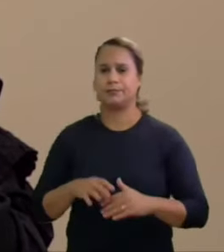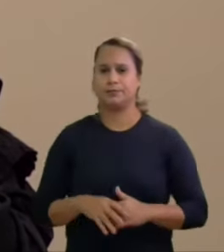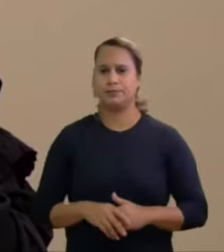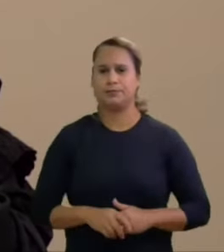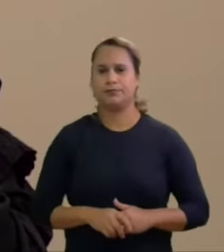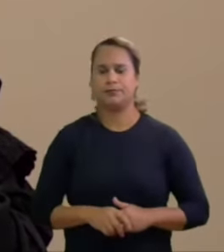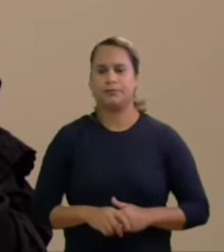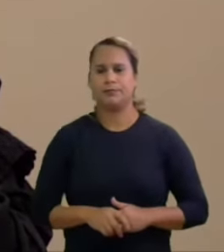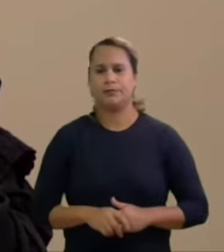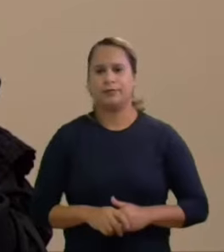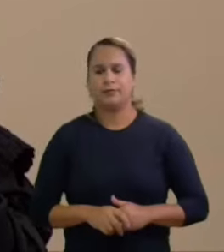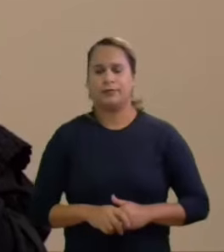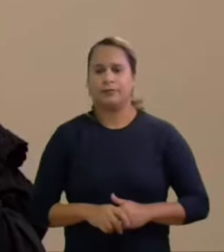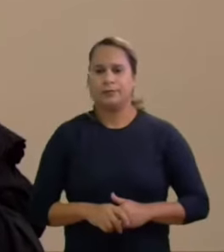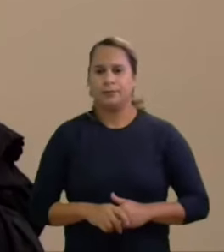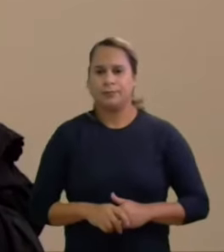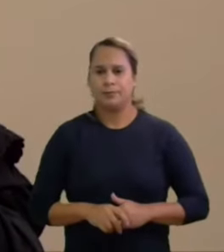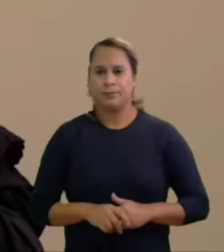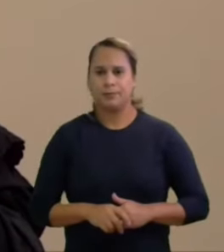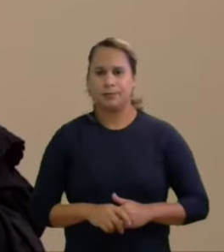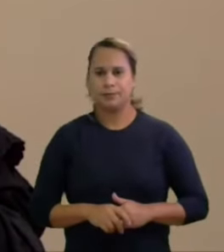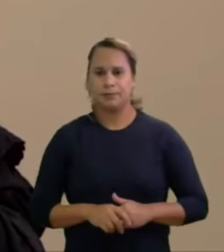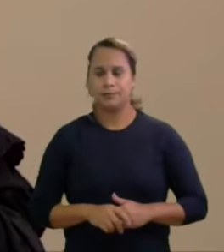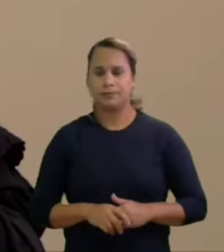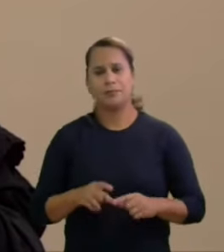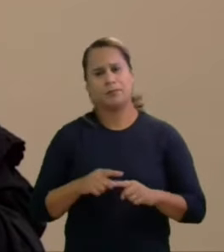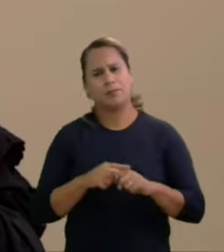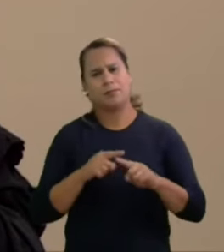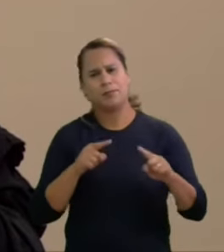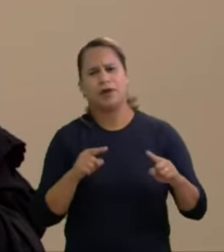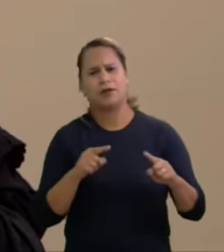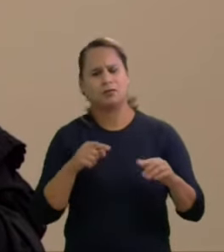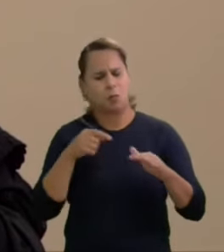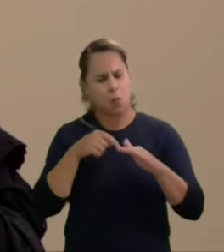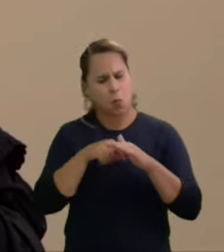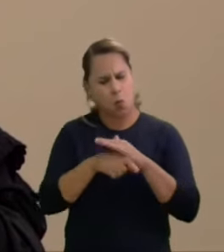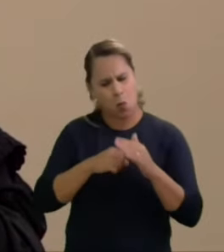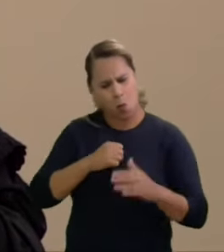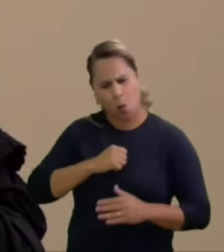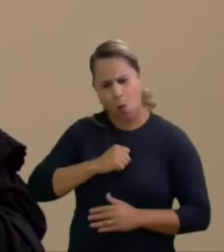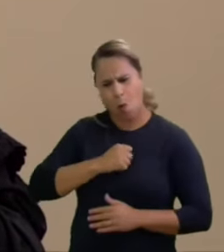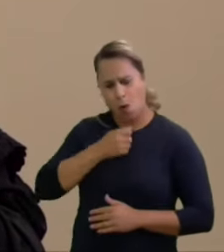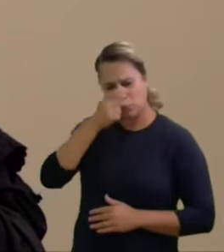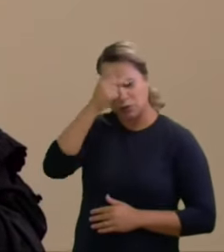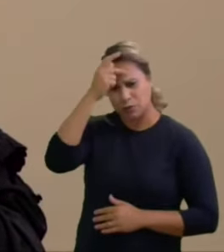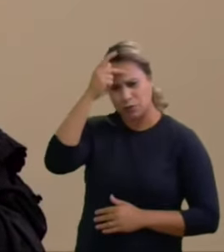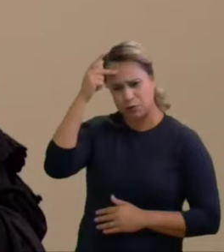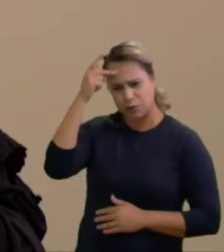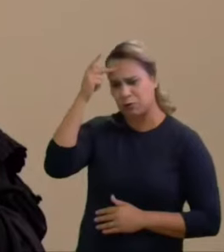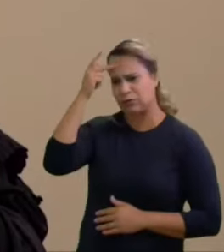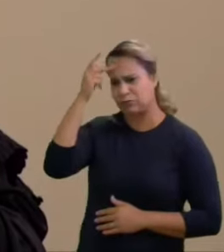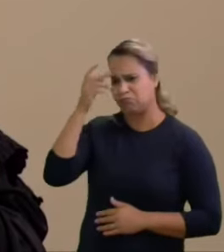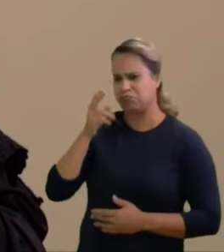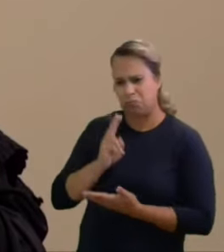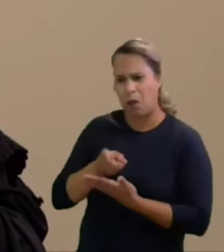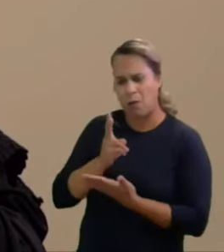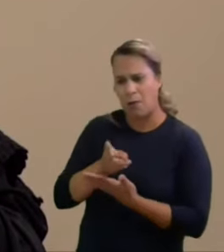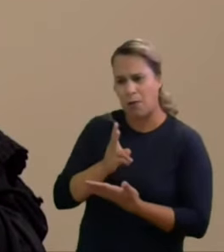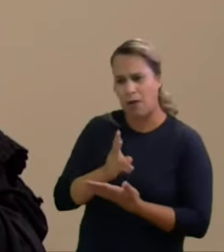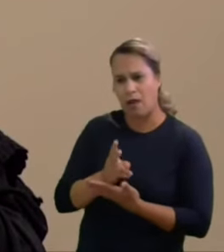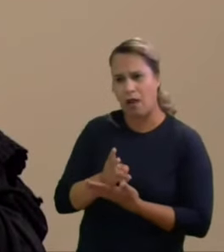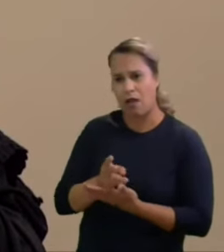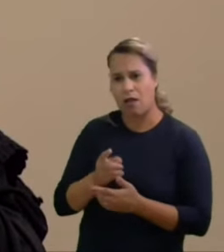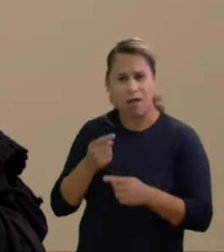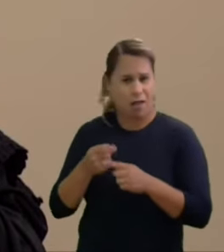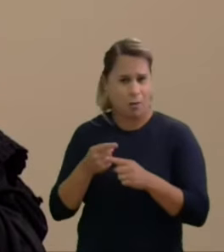discursos jurídicos desse julgamento mas e quanto ao profundo ódio que milhares nutrem em relação ao investigado também foi decorrência de seu pré-campanha